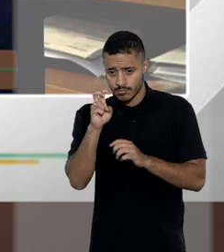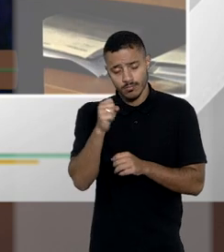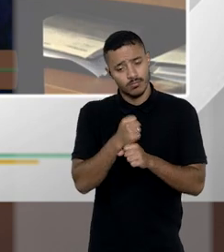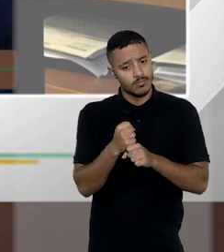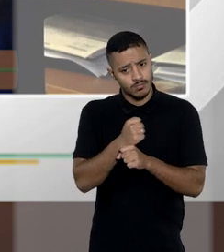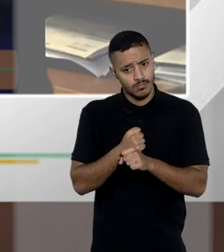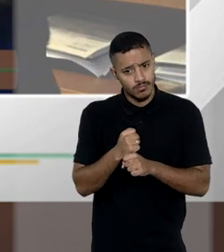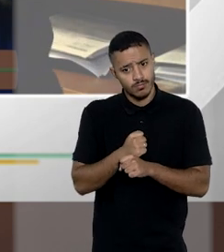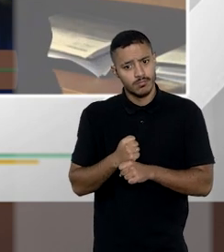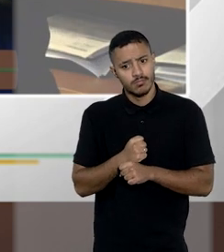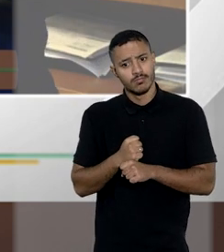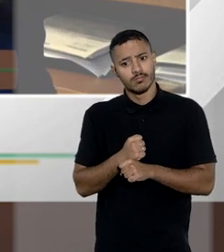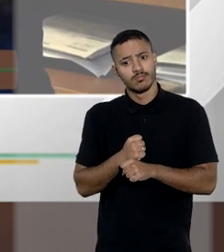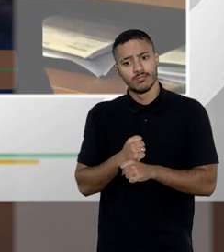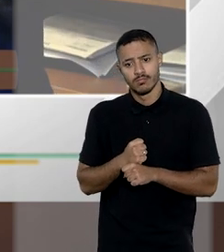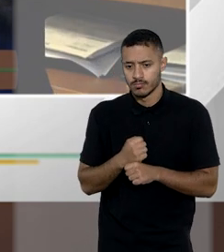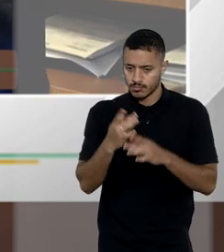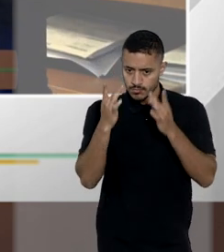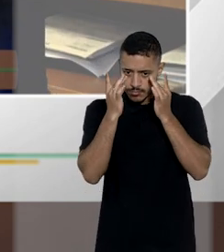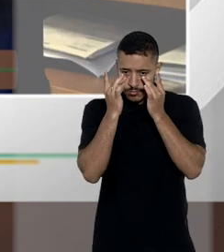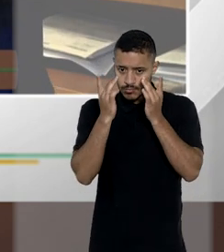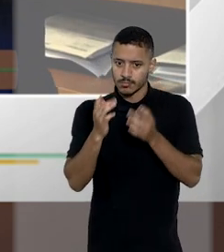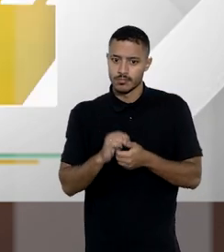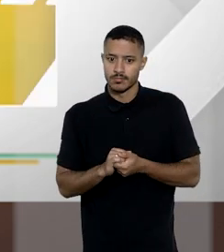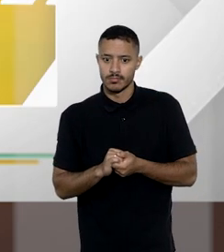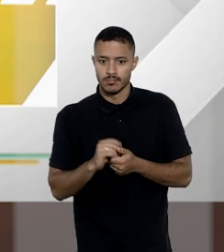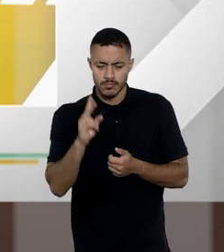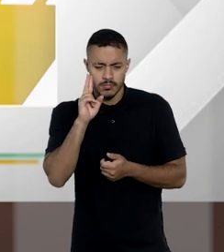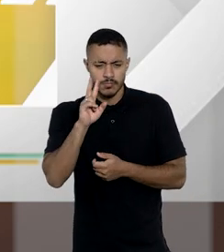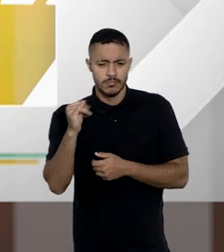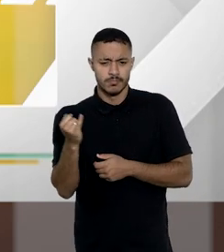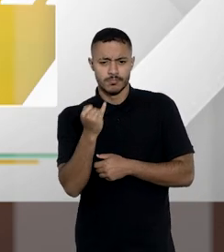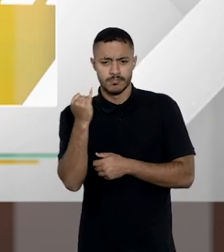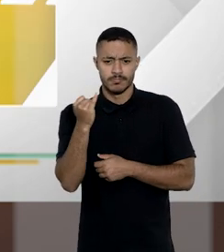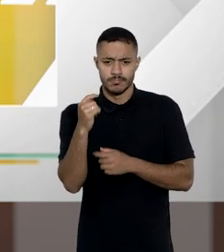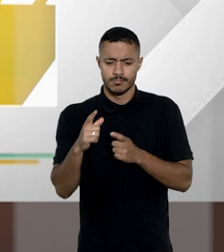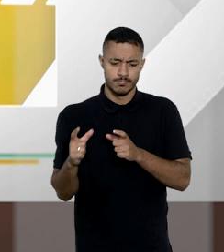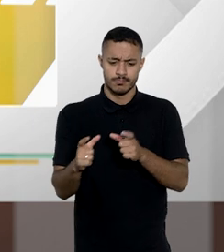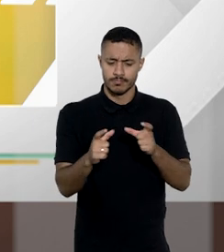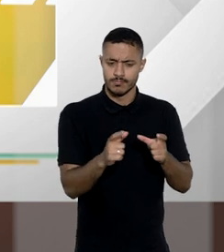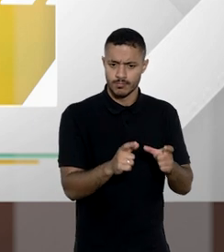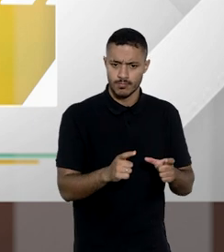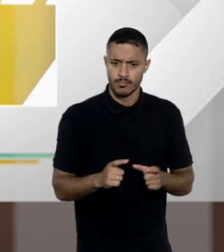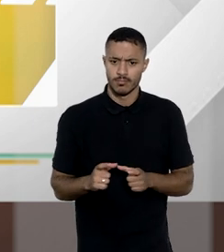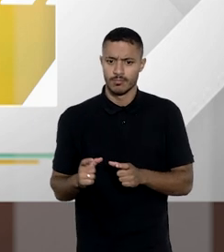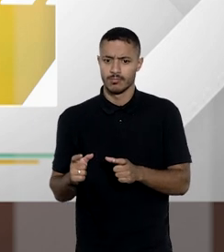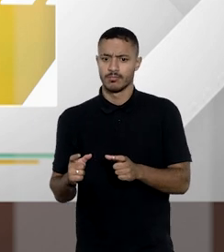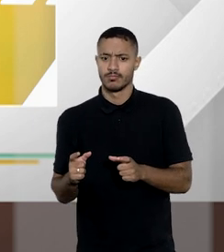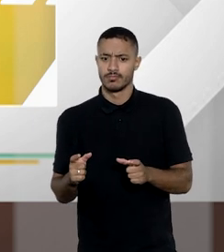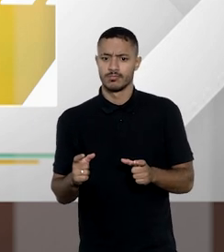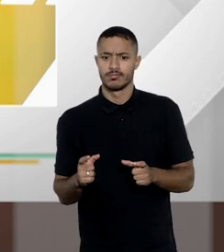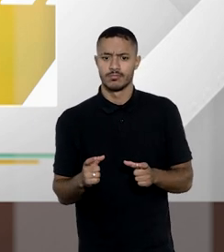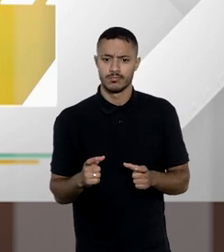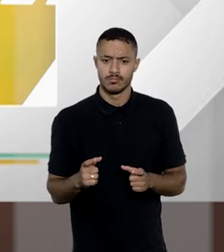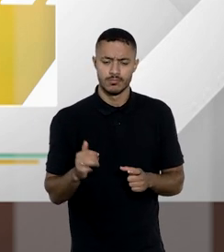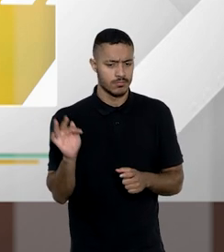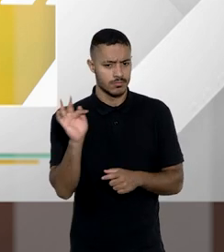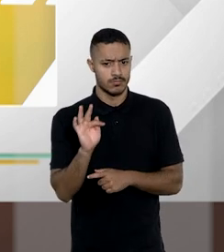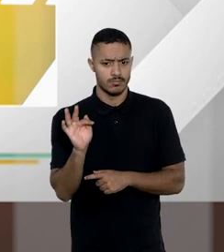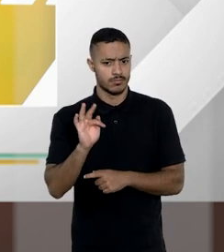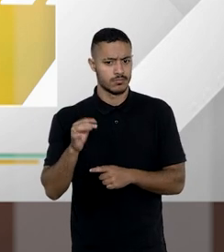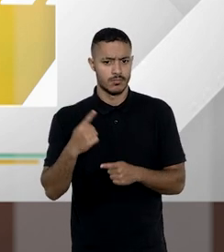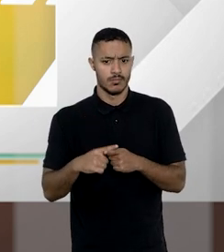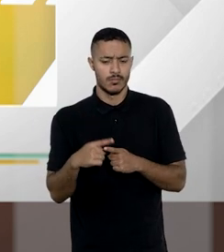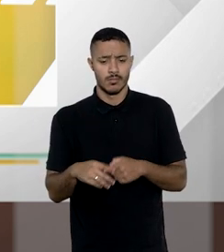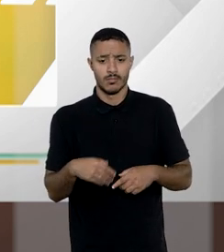os cinco anos de prescrição aí veja a importância de espaços como esse de espaços da academia